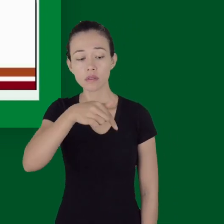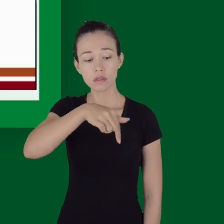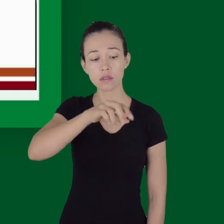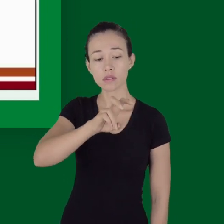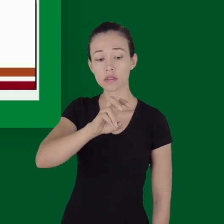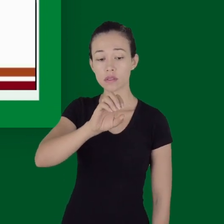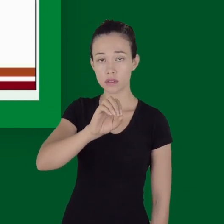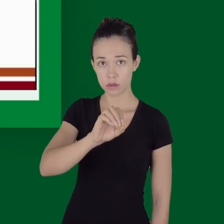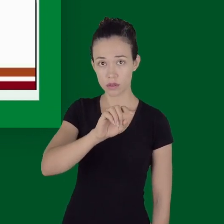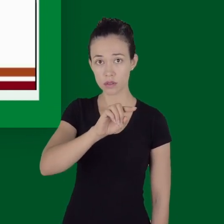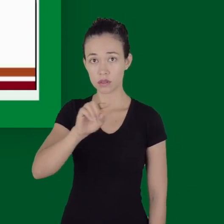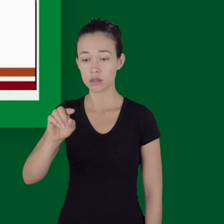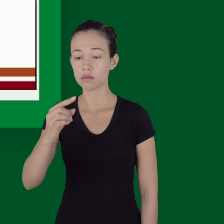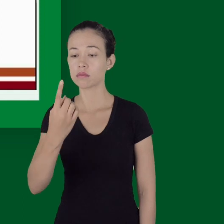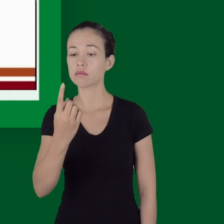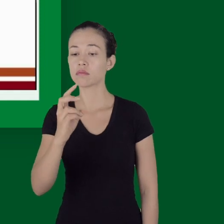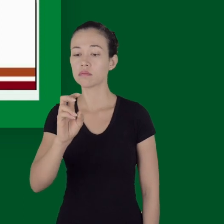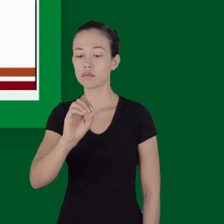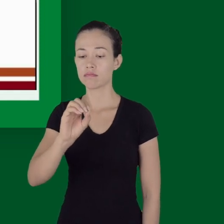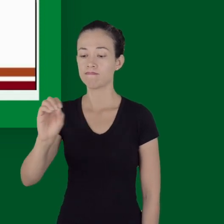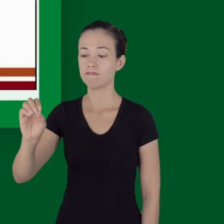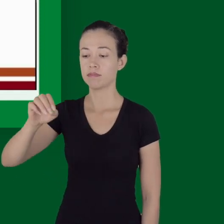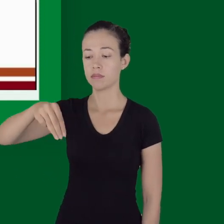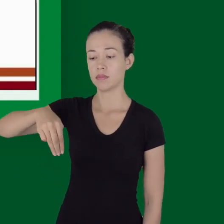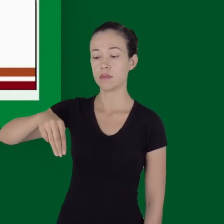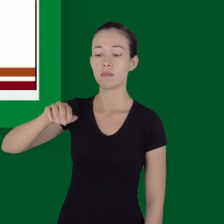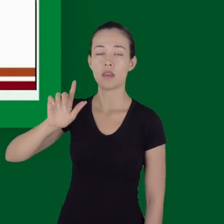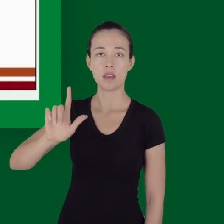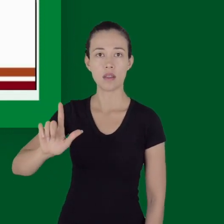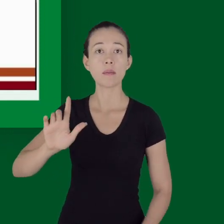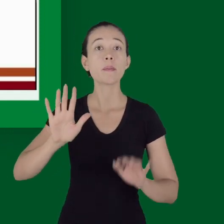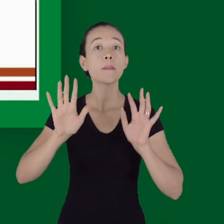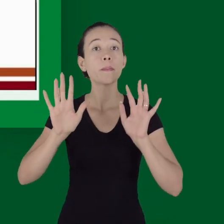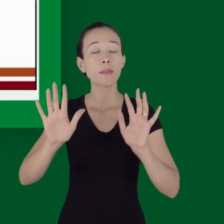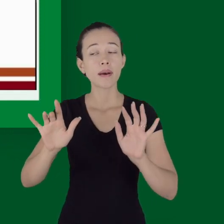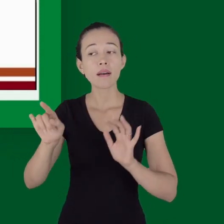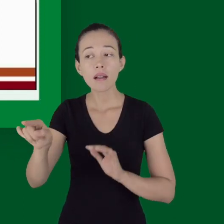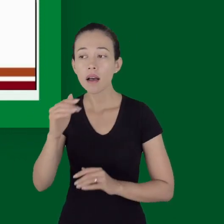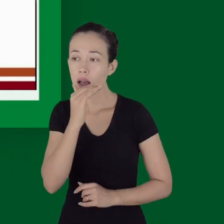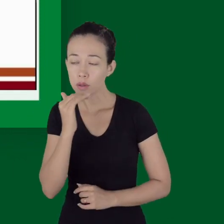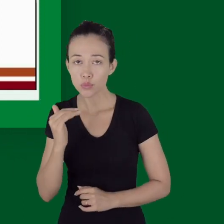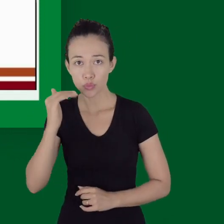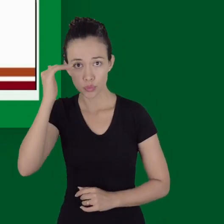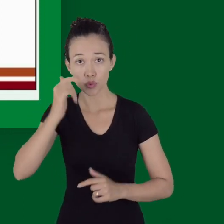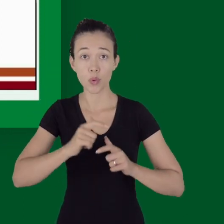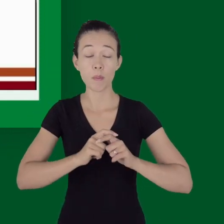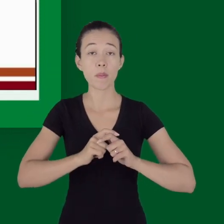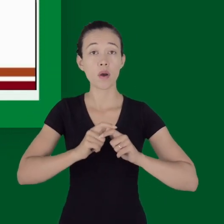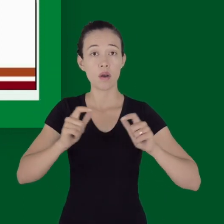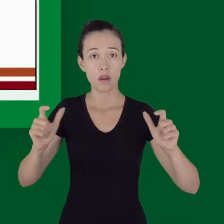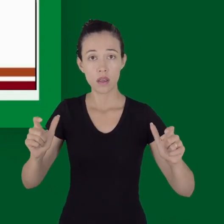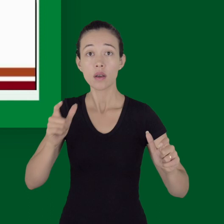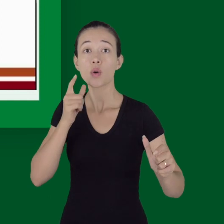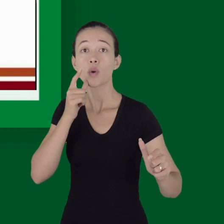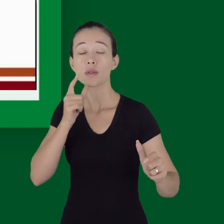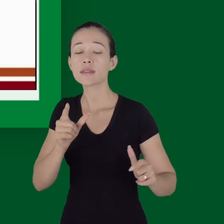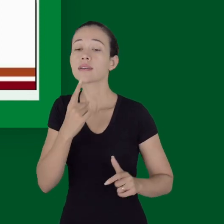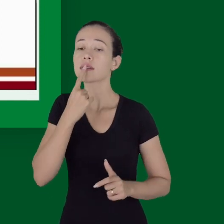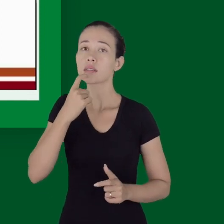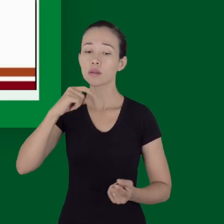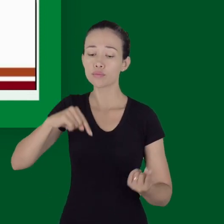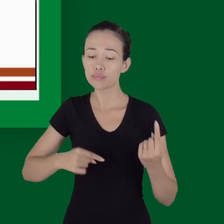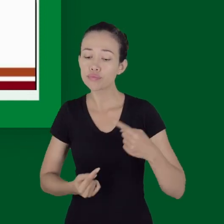entre 750 a 1500 ml. A maioria dos adultos, então, é capaz de compensar essa perda sanguínea